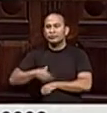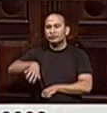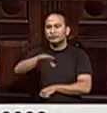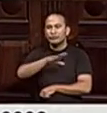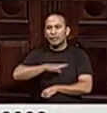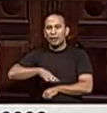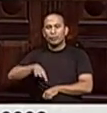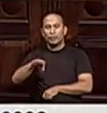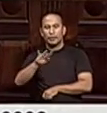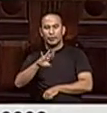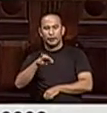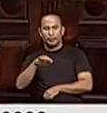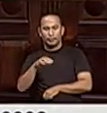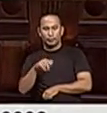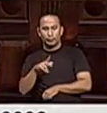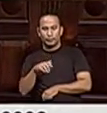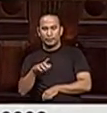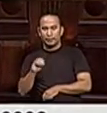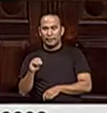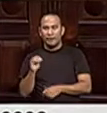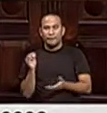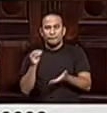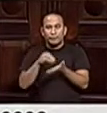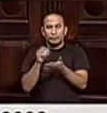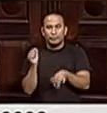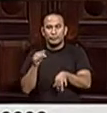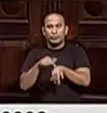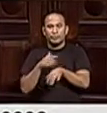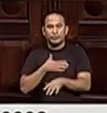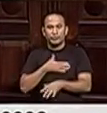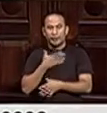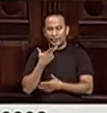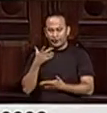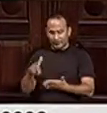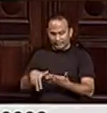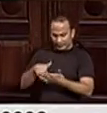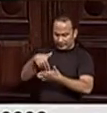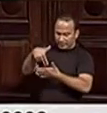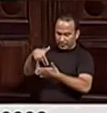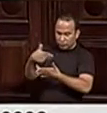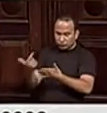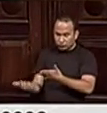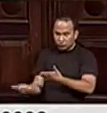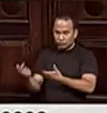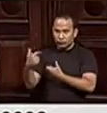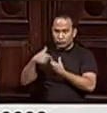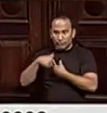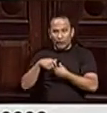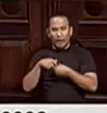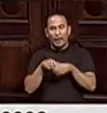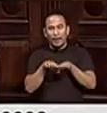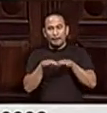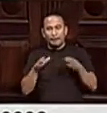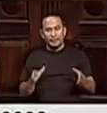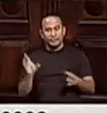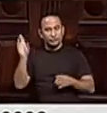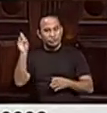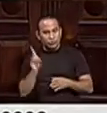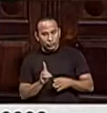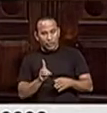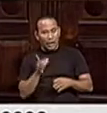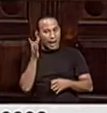eu acho que falta nesse momento, e gostaria de aqui nessa tribuna requerer à mesa diretora, a convocação